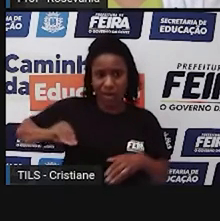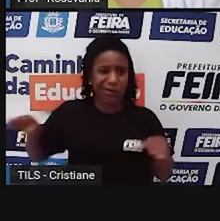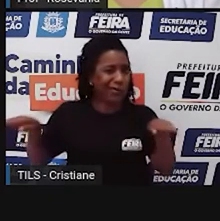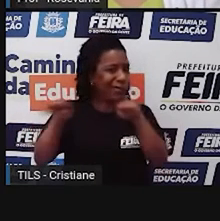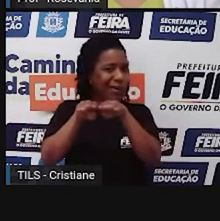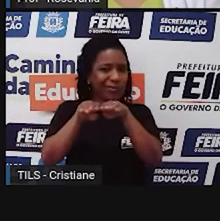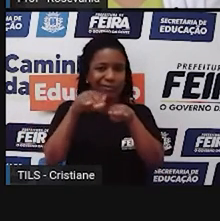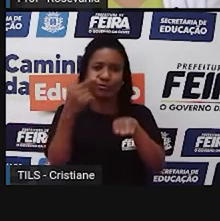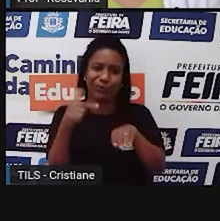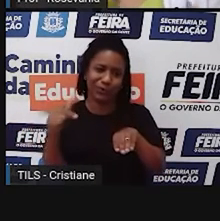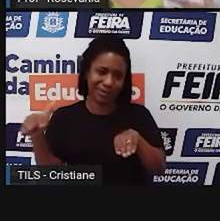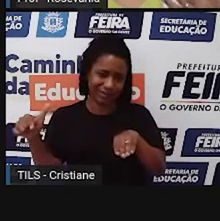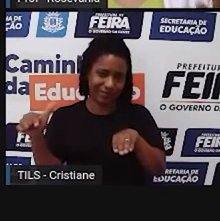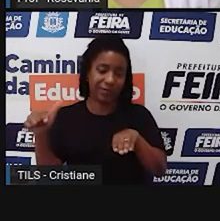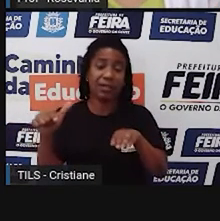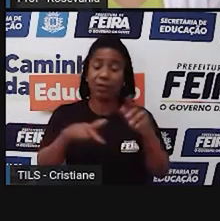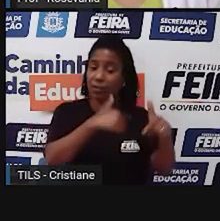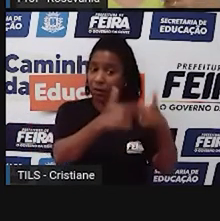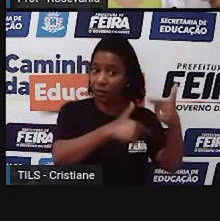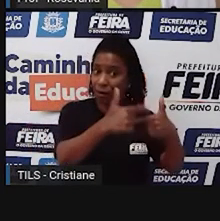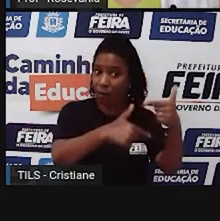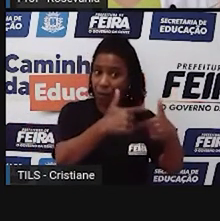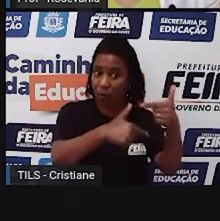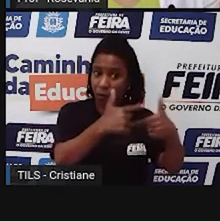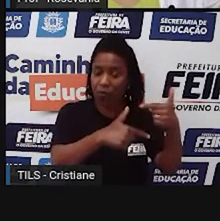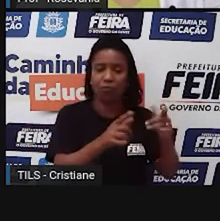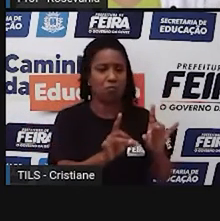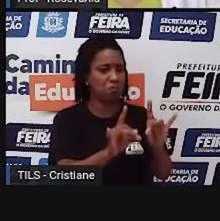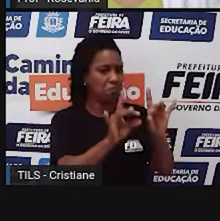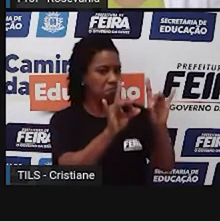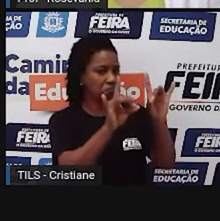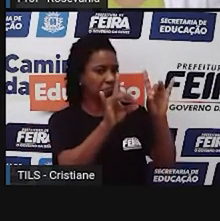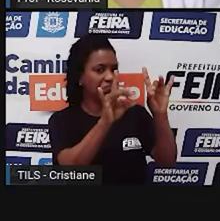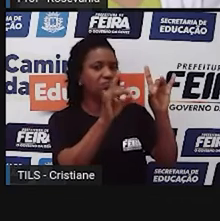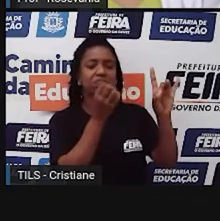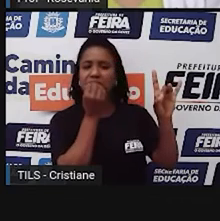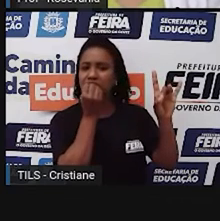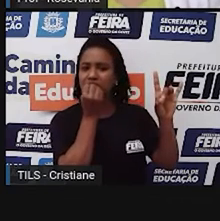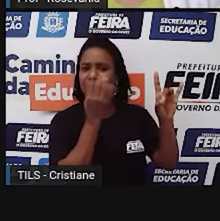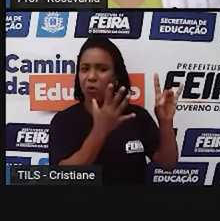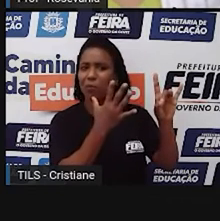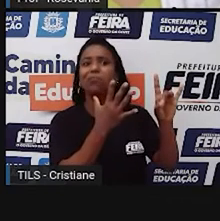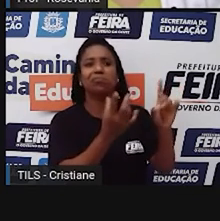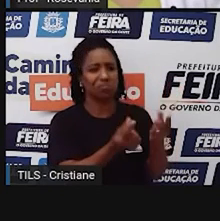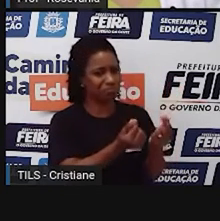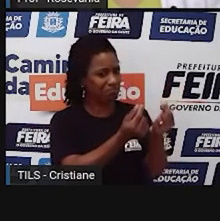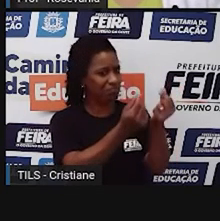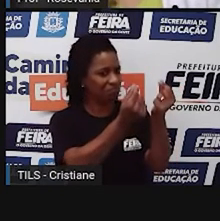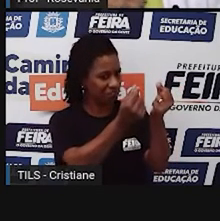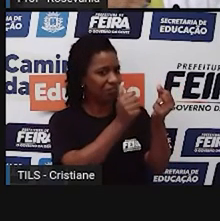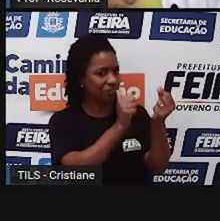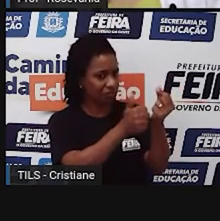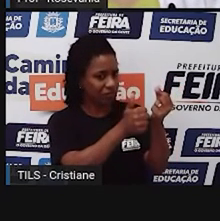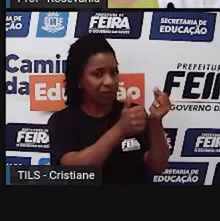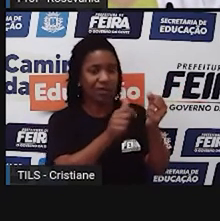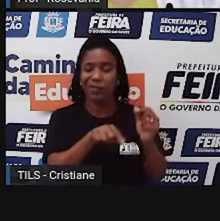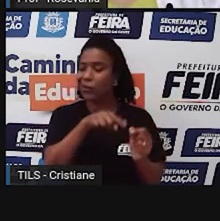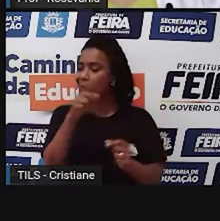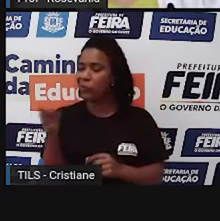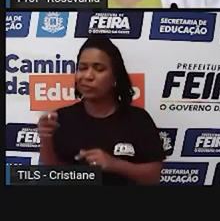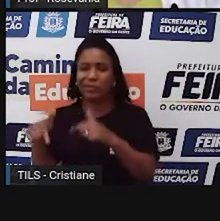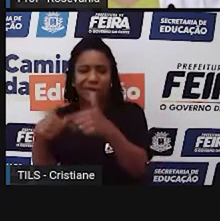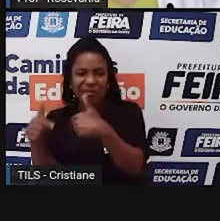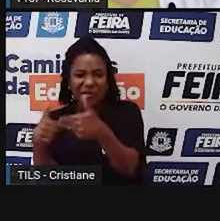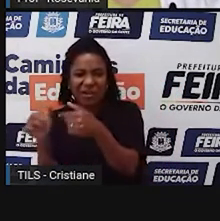isso aí que a gente tem. Então, existem funções que os salários são muito altos e outras funções que o salário fica